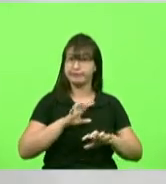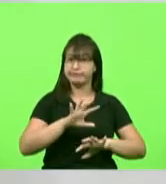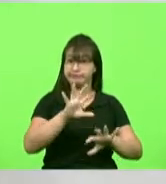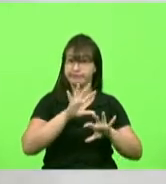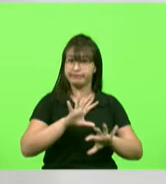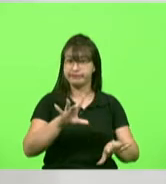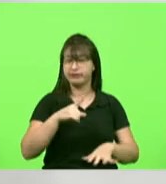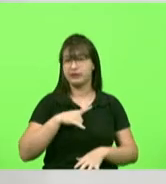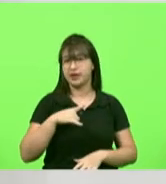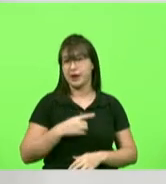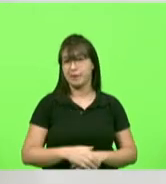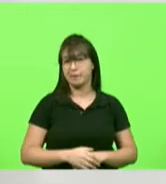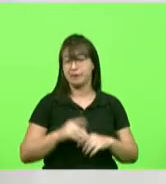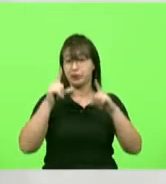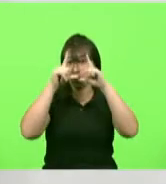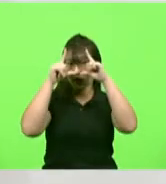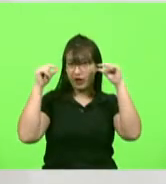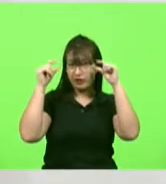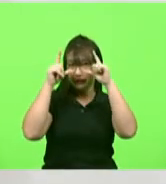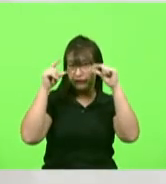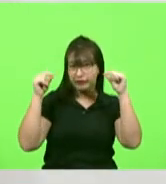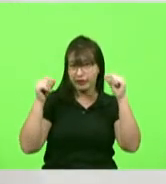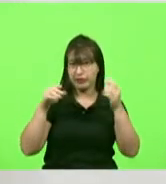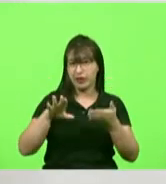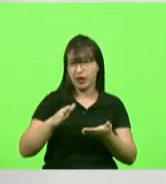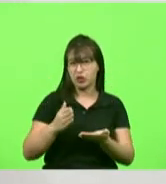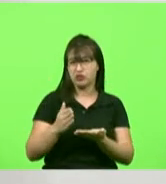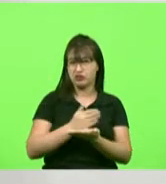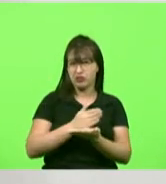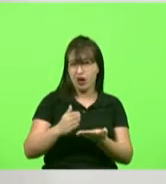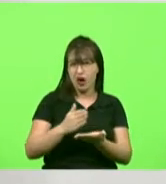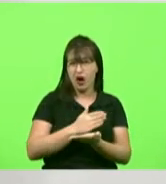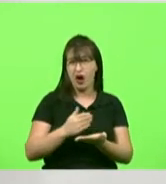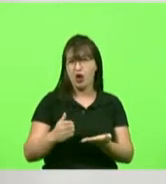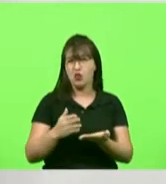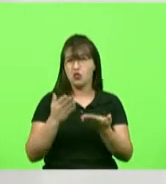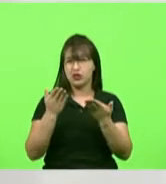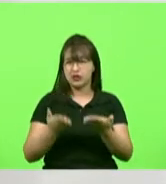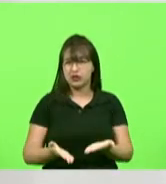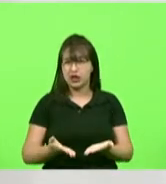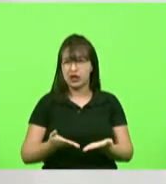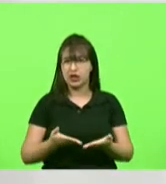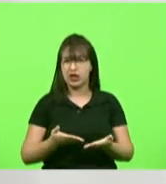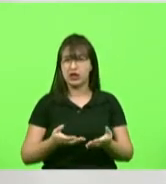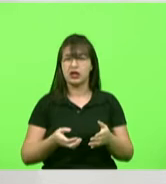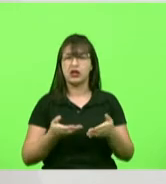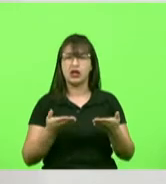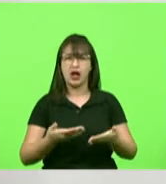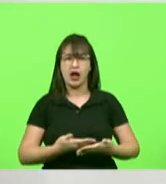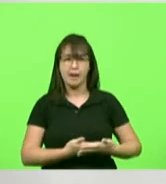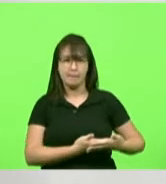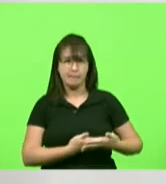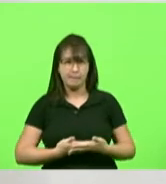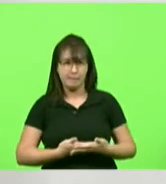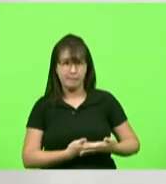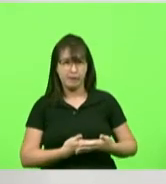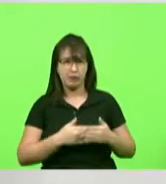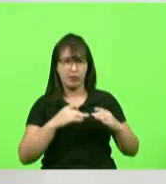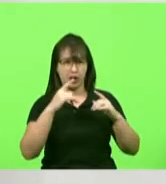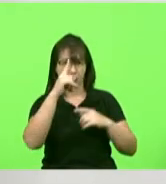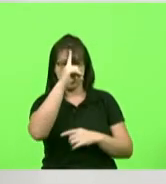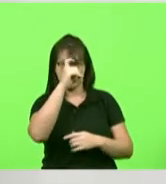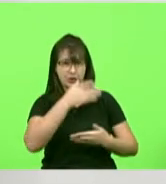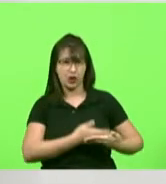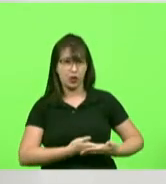parte dos enfermeiros e eu estou falando agora de forma bem específica das maternidades em todo o estado de Santa Catarina que uma parcela